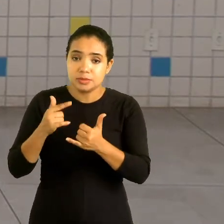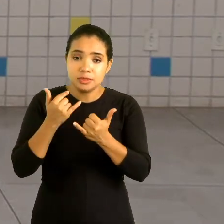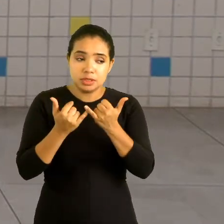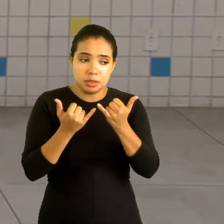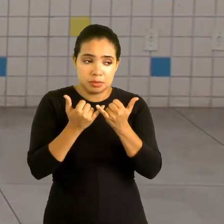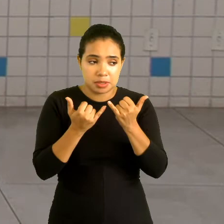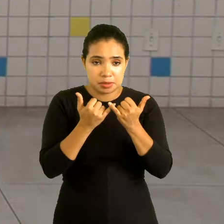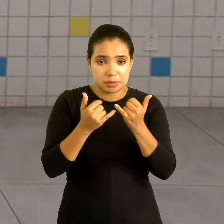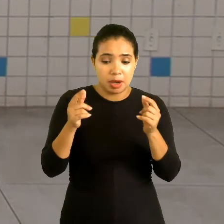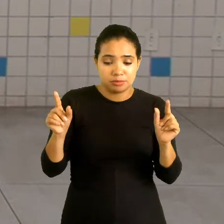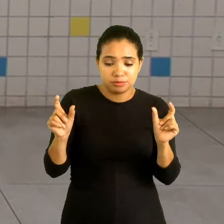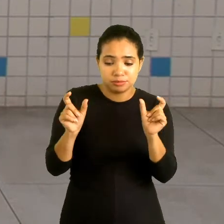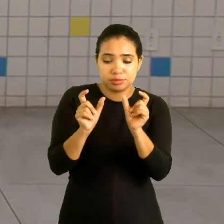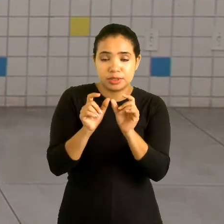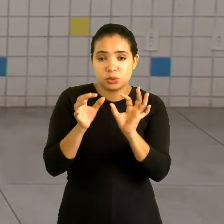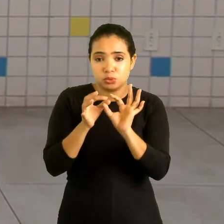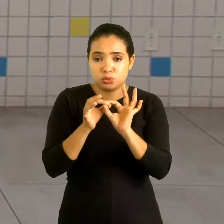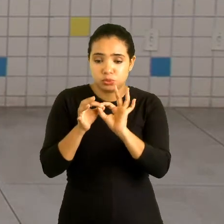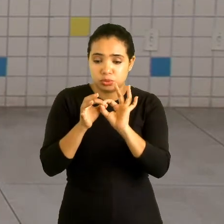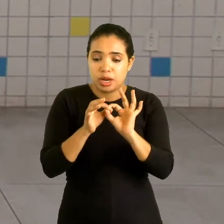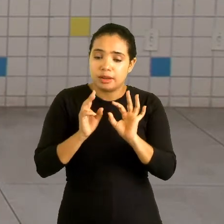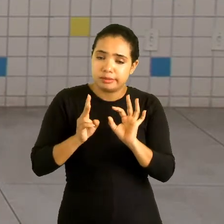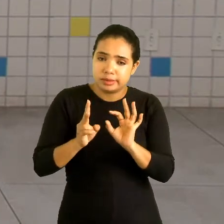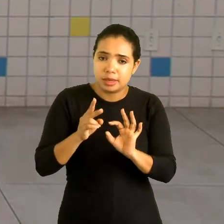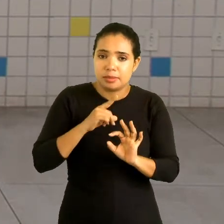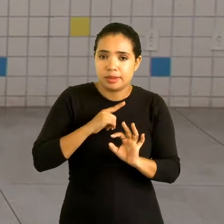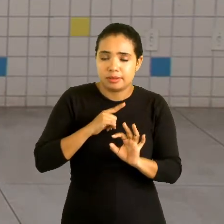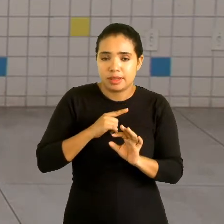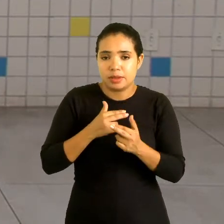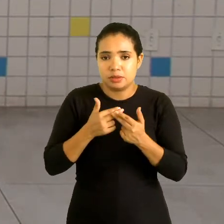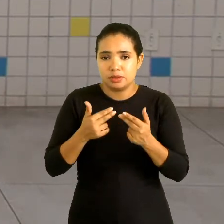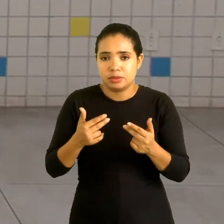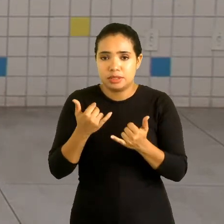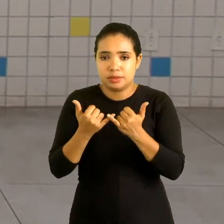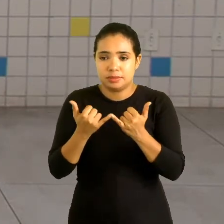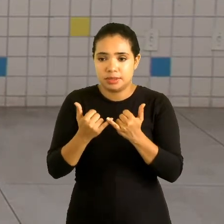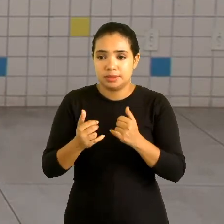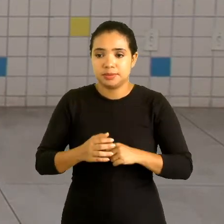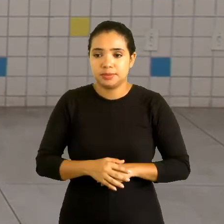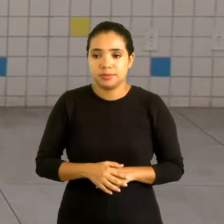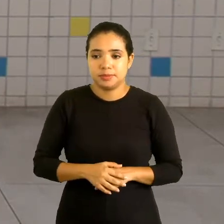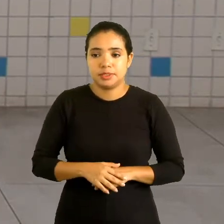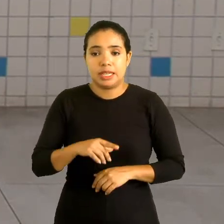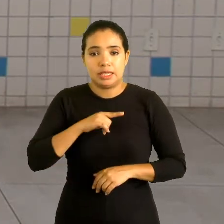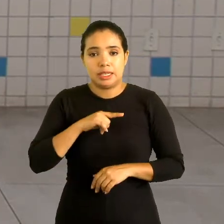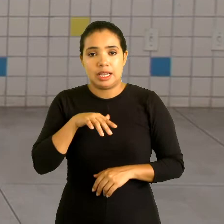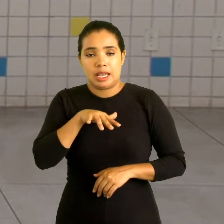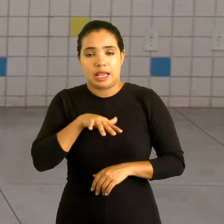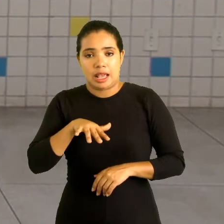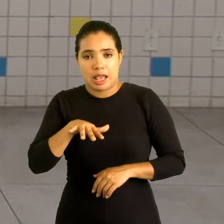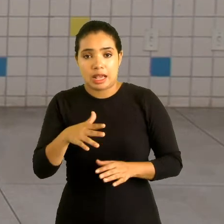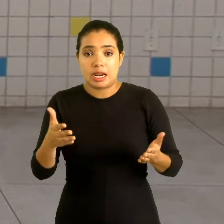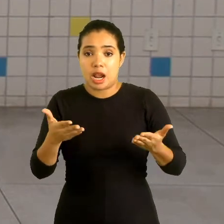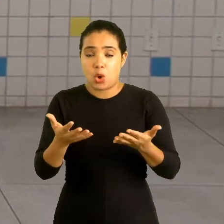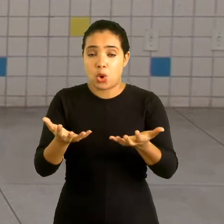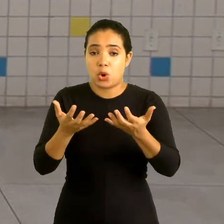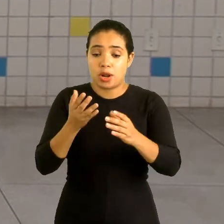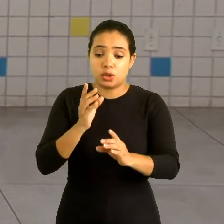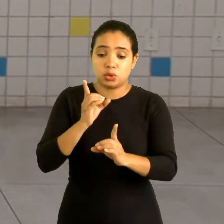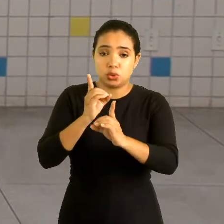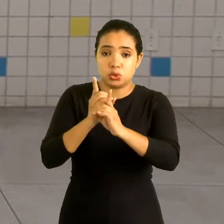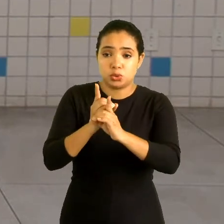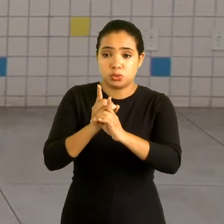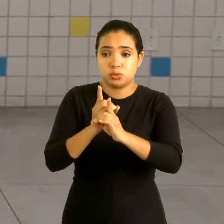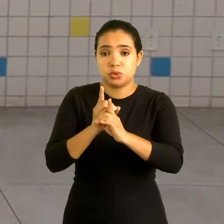interligadas. Então, nós vamos sempre estar com essas coisinhas parecidas. Eu tenho a área e agora eu quero descobrir o